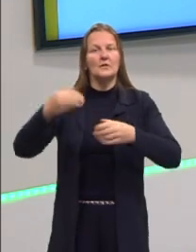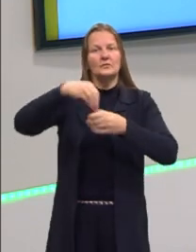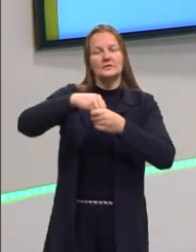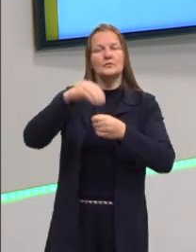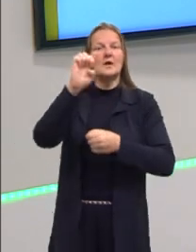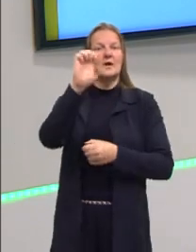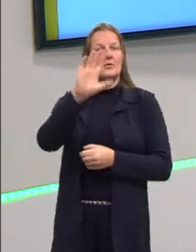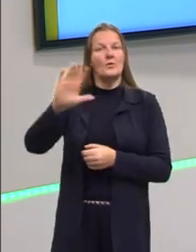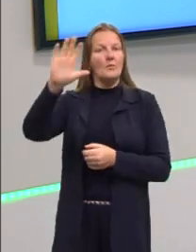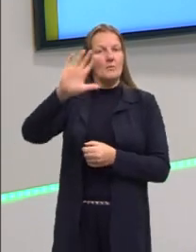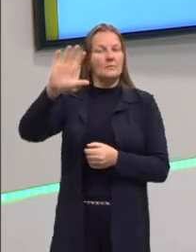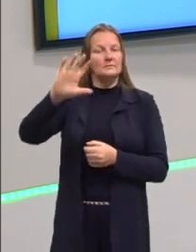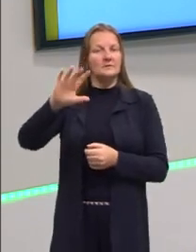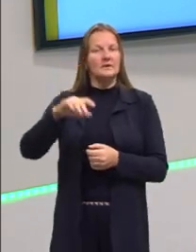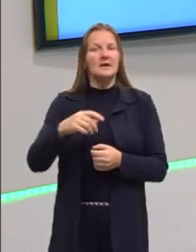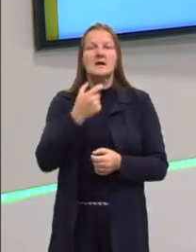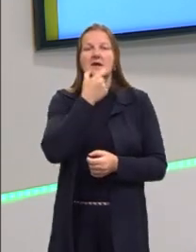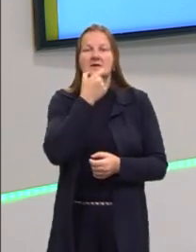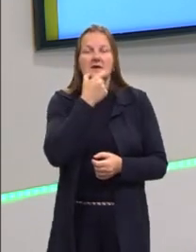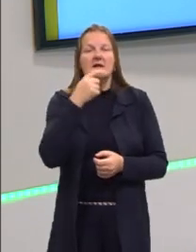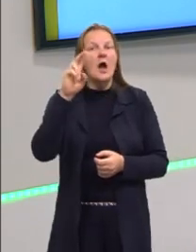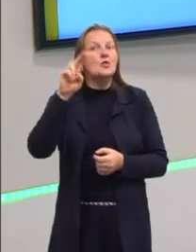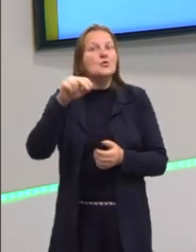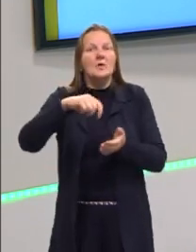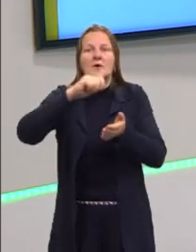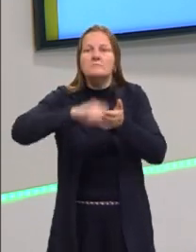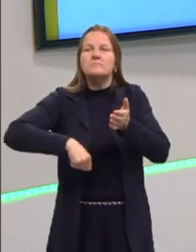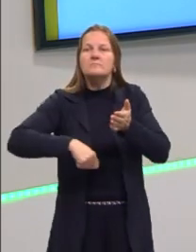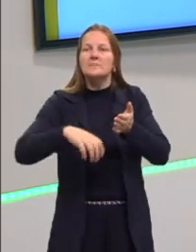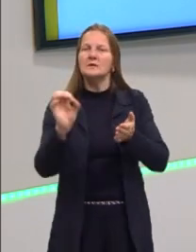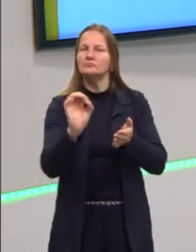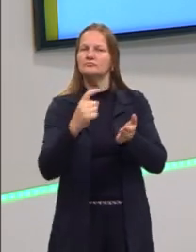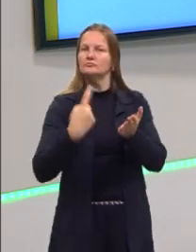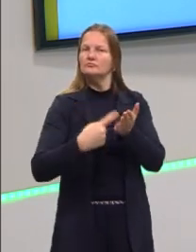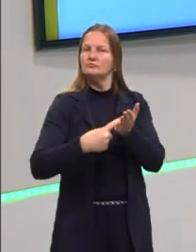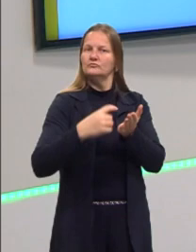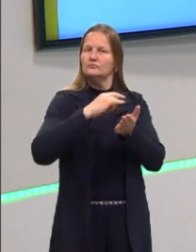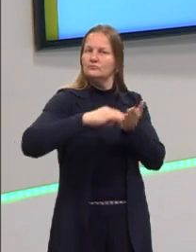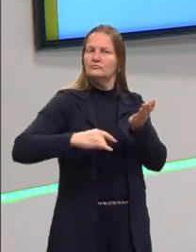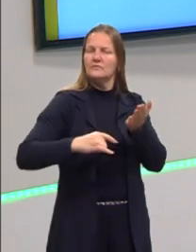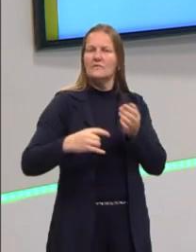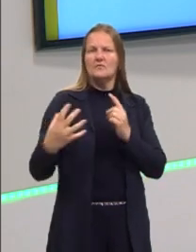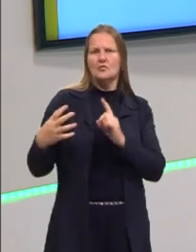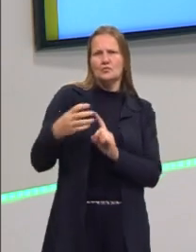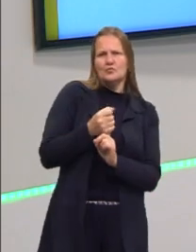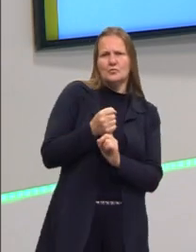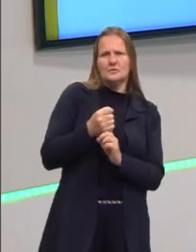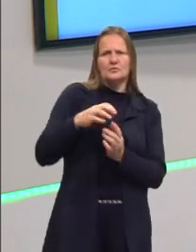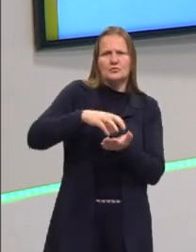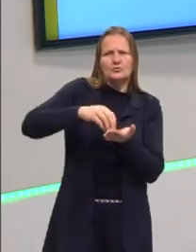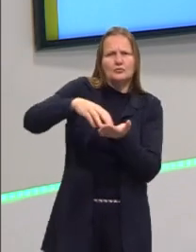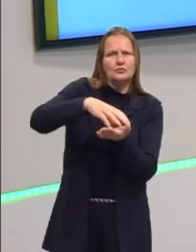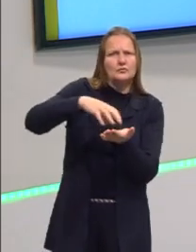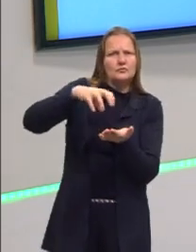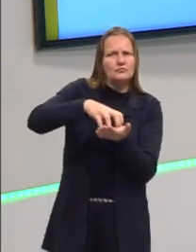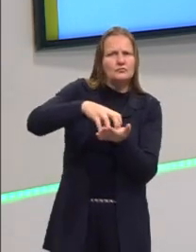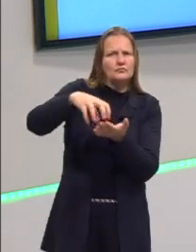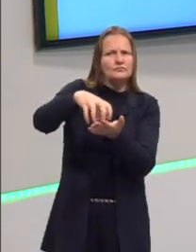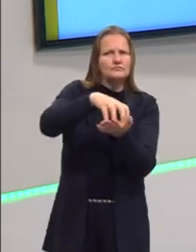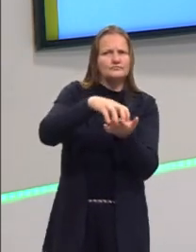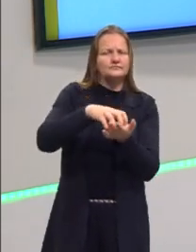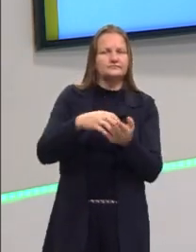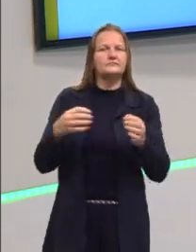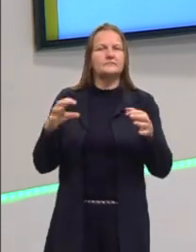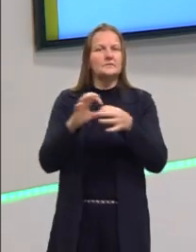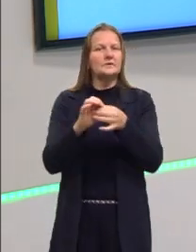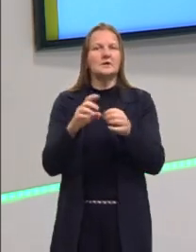nunca assinou esse tratado. A Inglaterra disse, olha, me recuso a ter domínio sobre essa... a participar